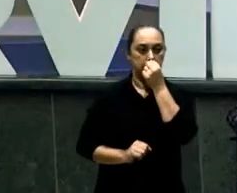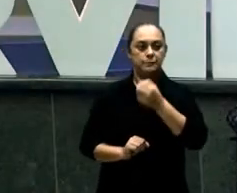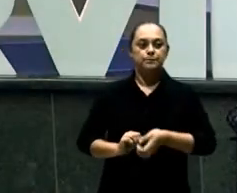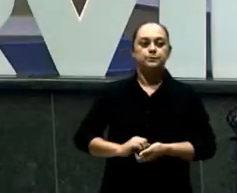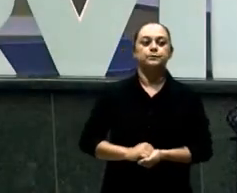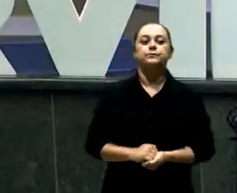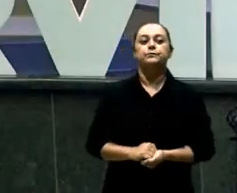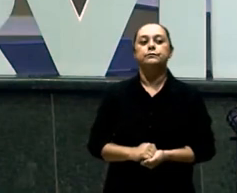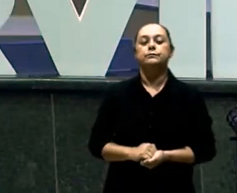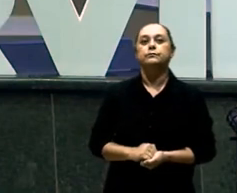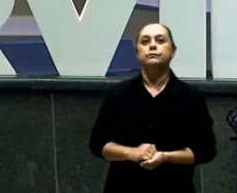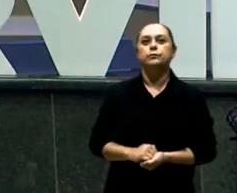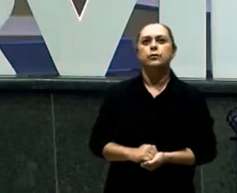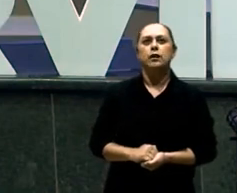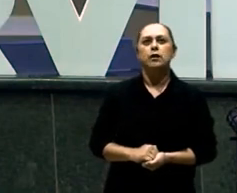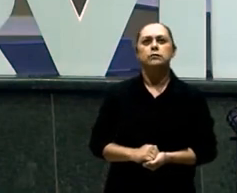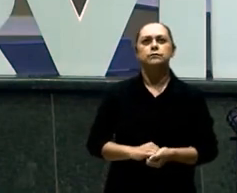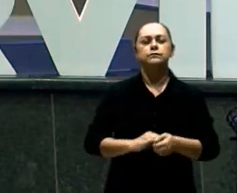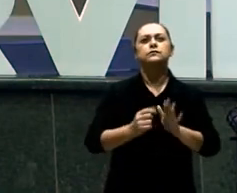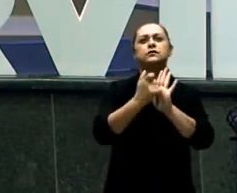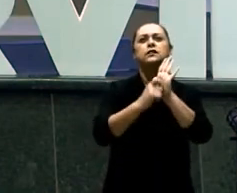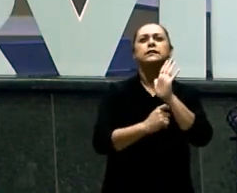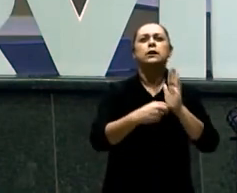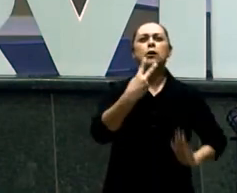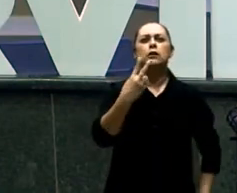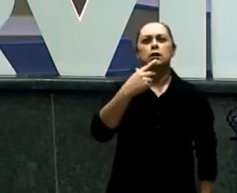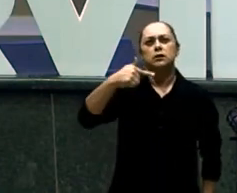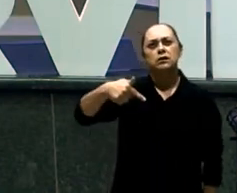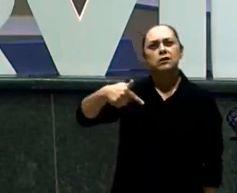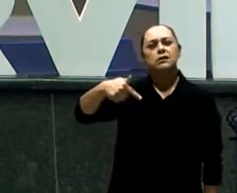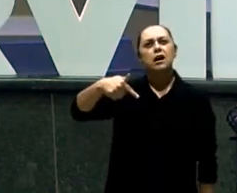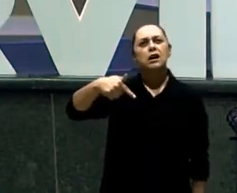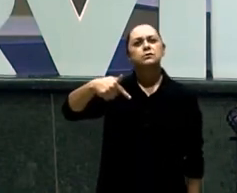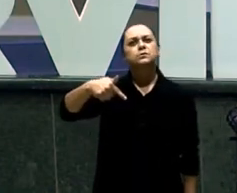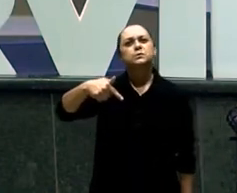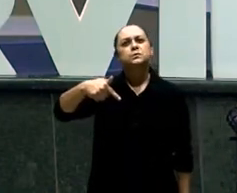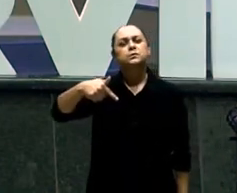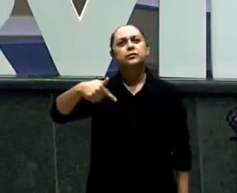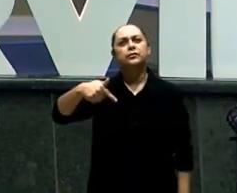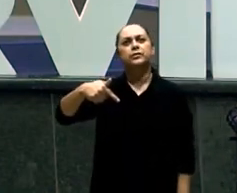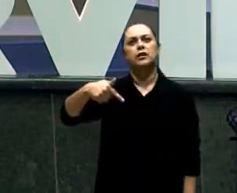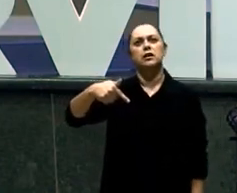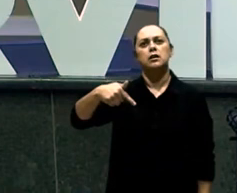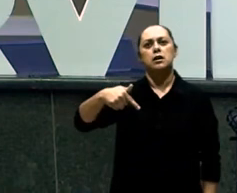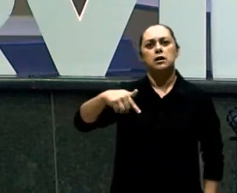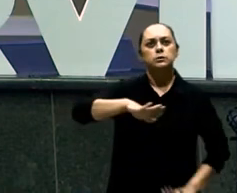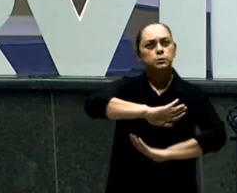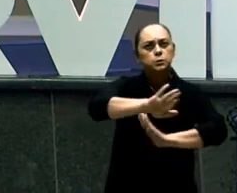versículo 27 Apenas a parte A Do versículo Eu queria que Todos os